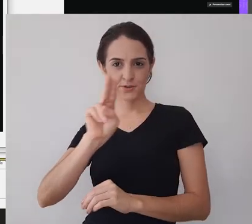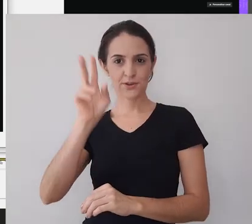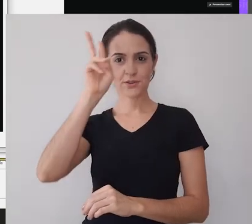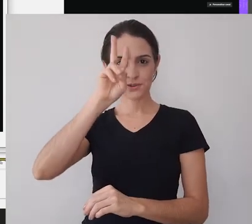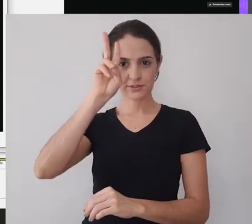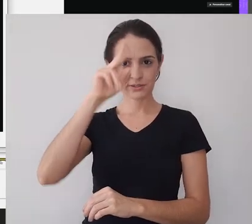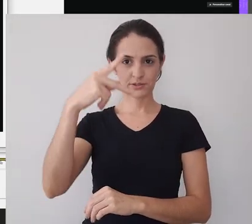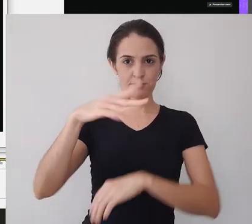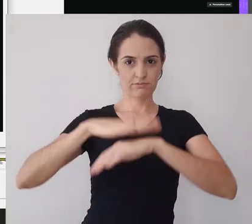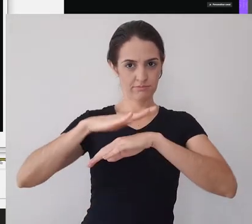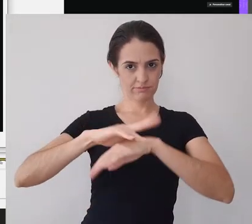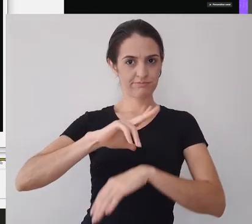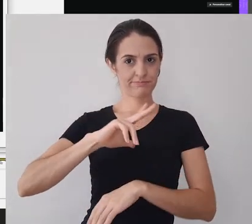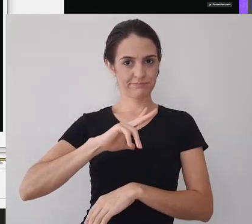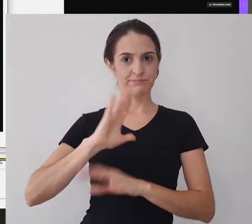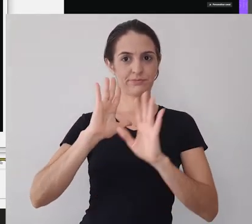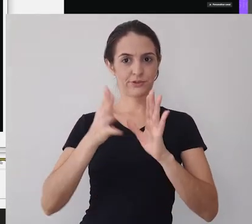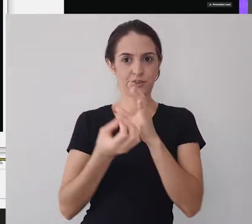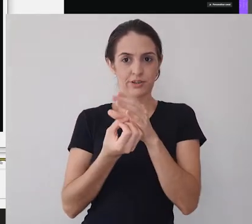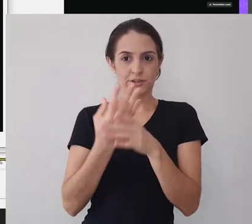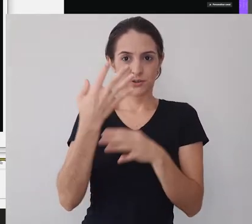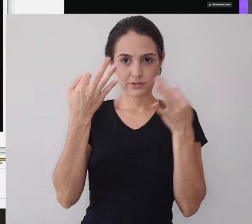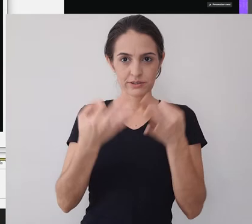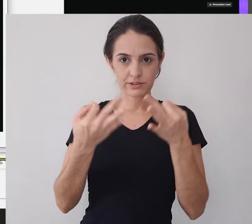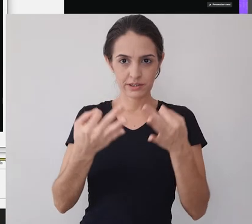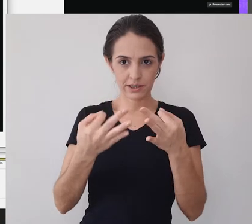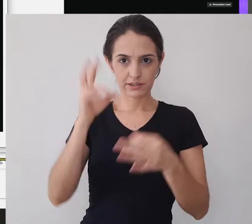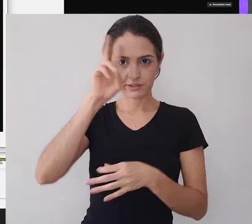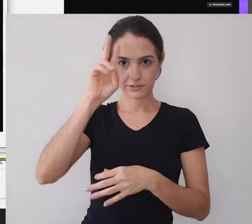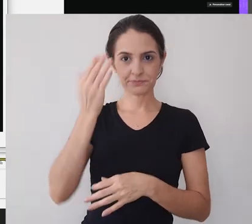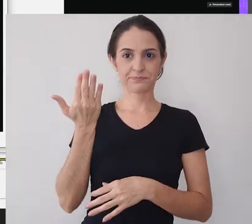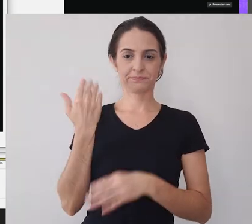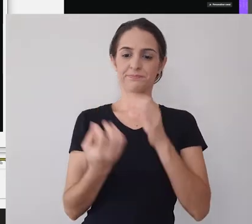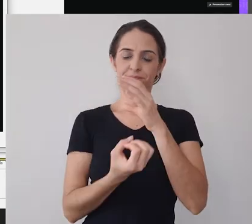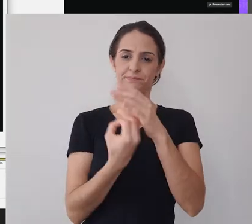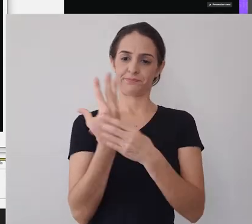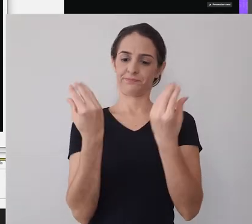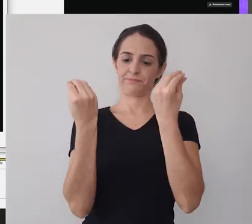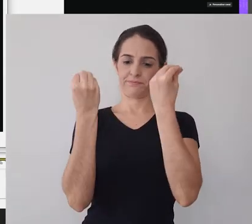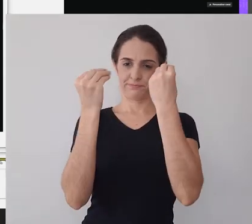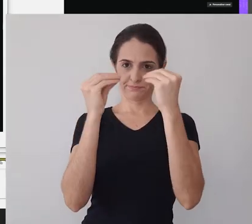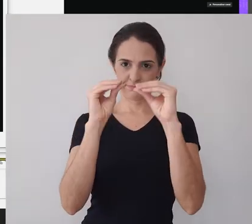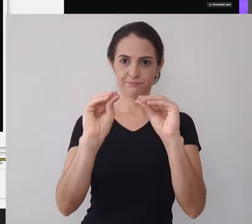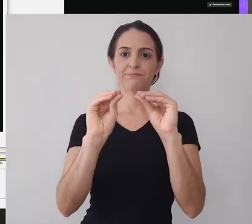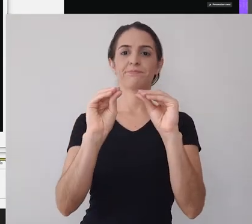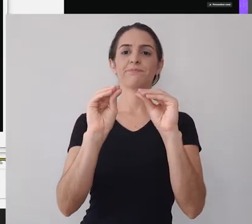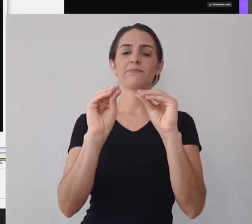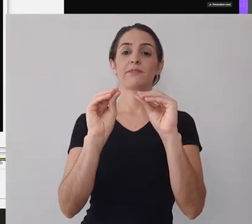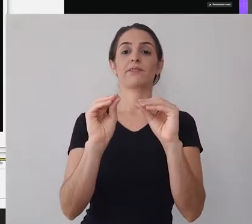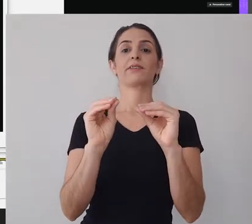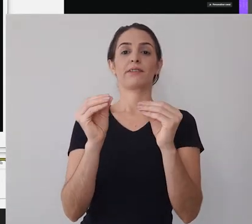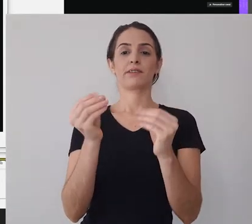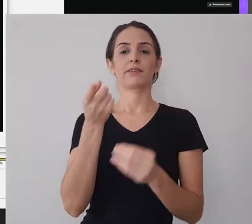as suas credenciais. Tá certo? Que você criou para a sua conta.